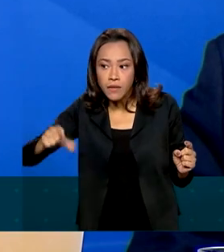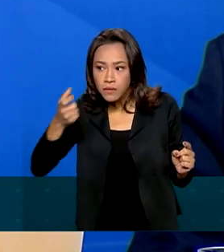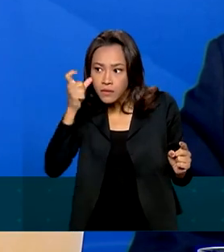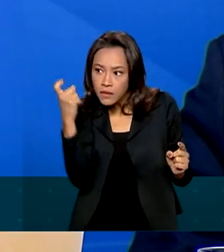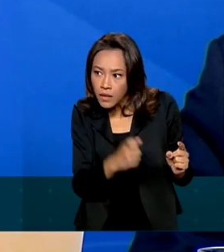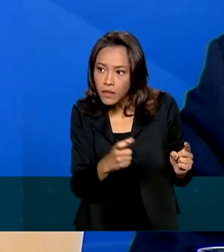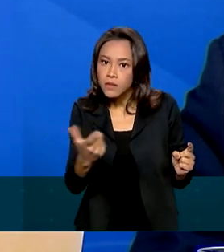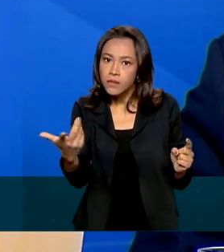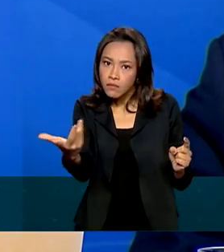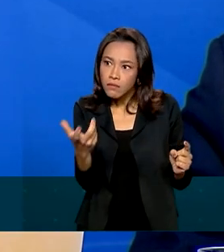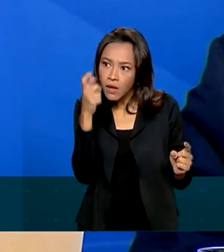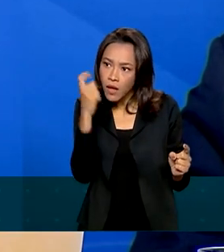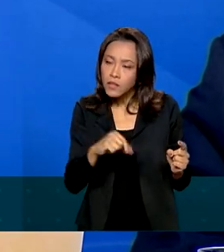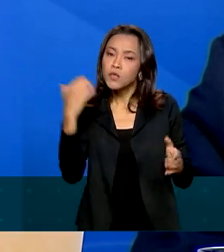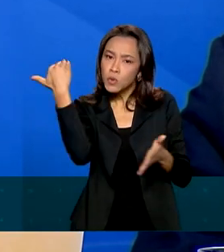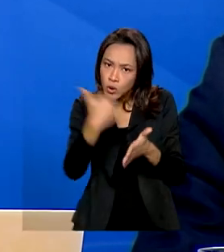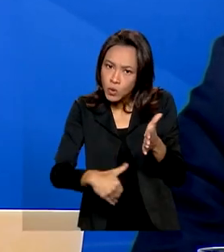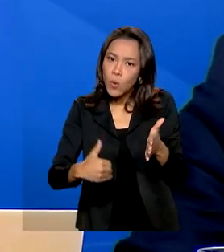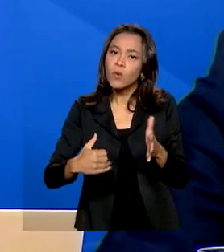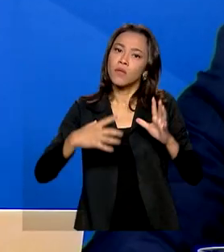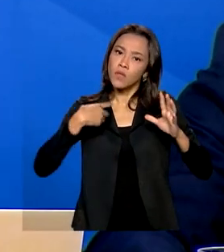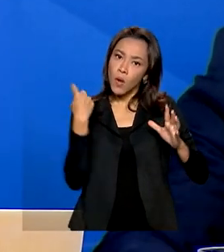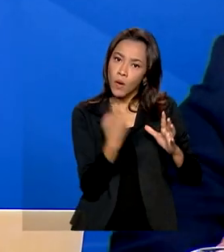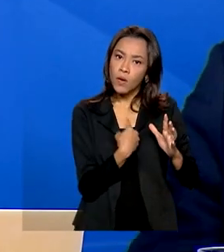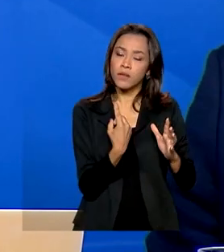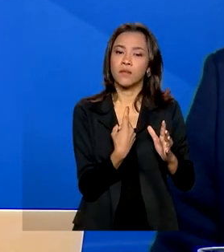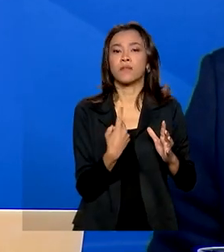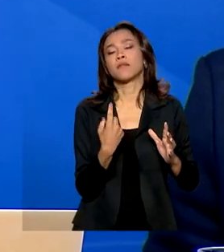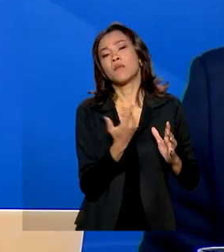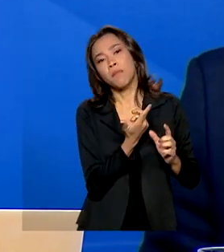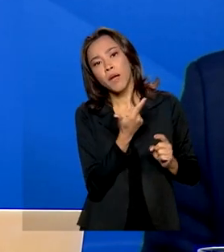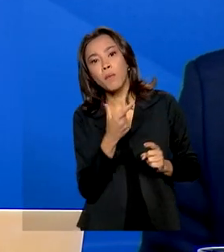propuser o mesmo desconto tarifário, gente migra para maior outorga. lá.